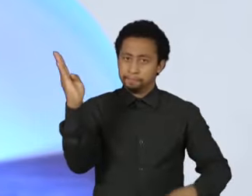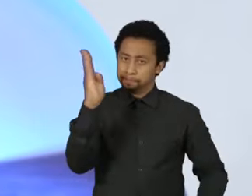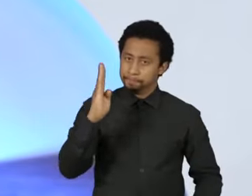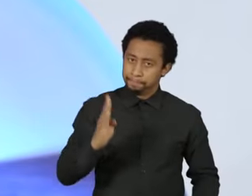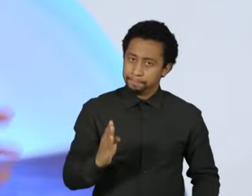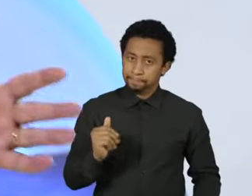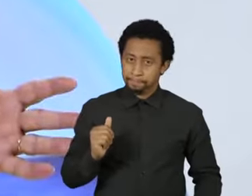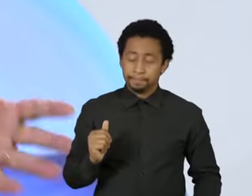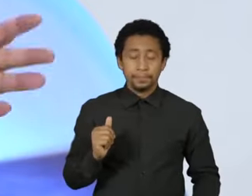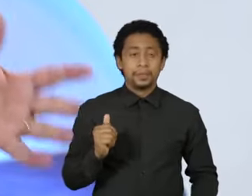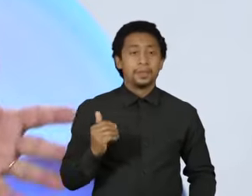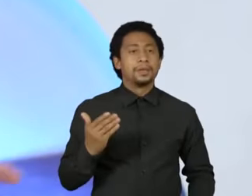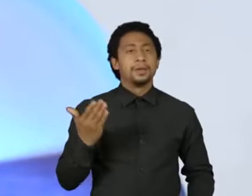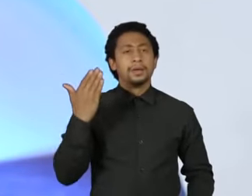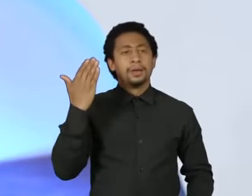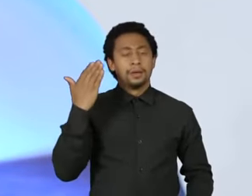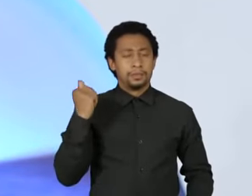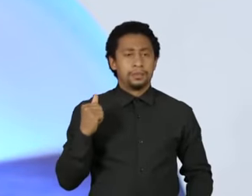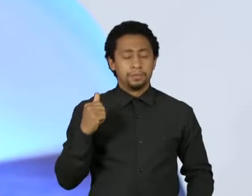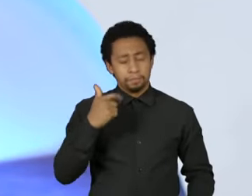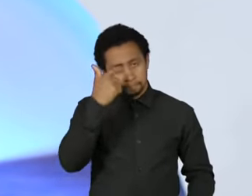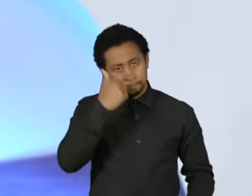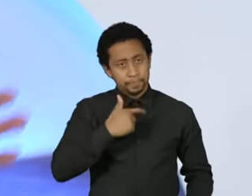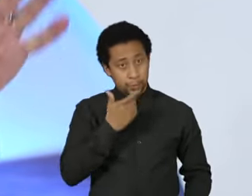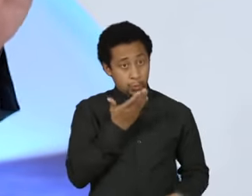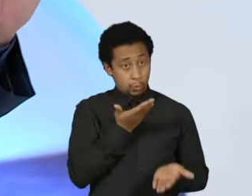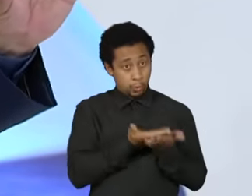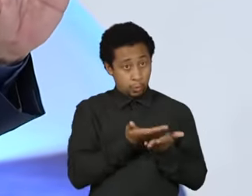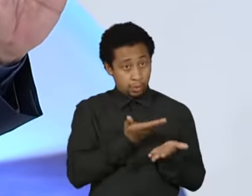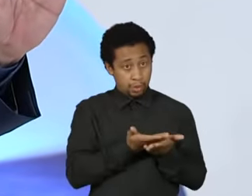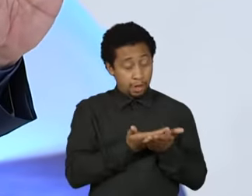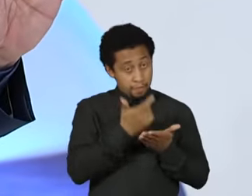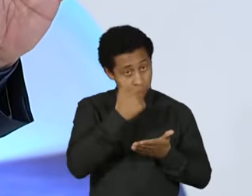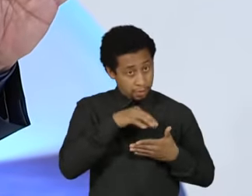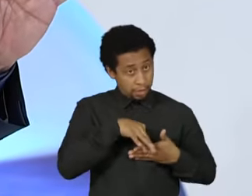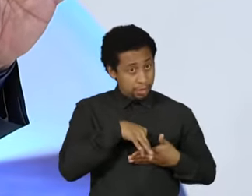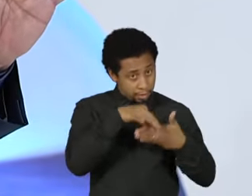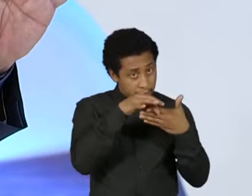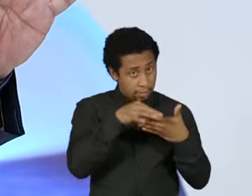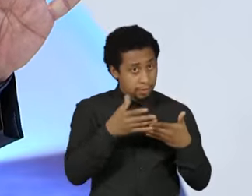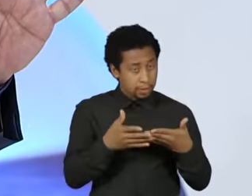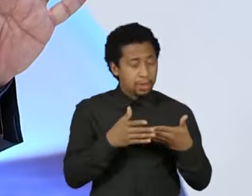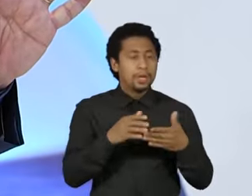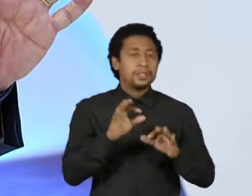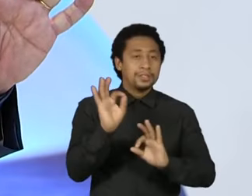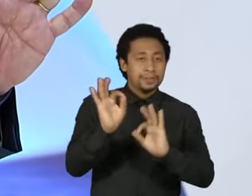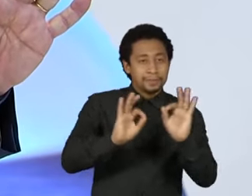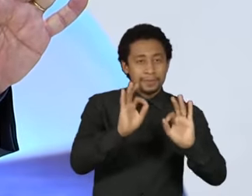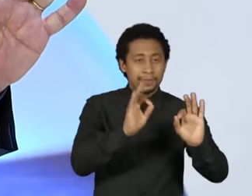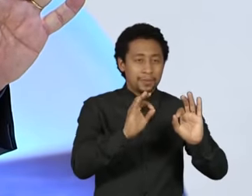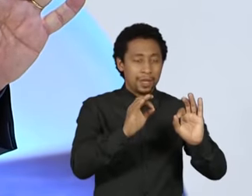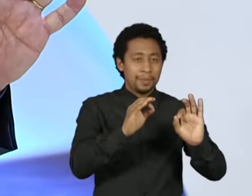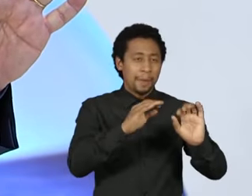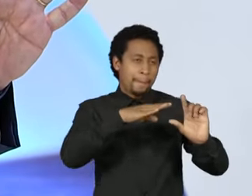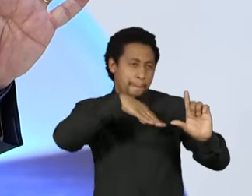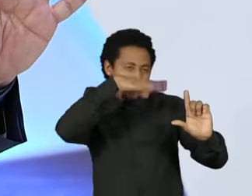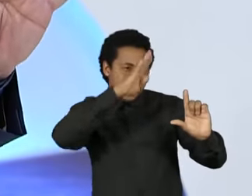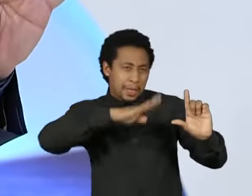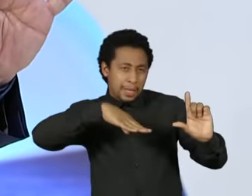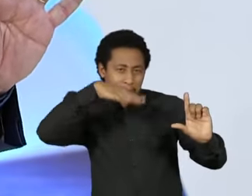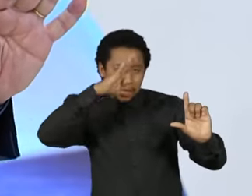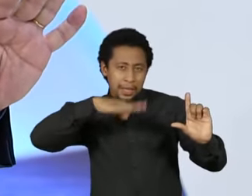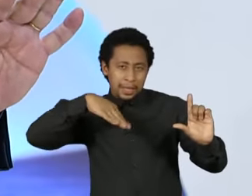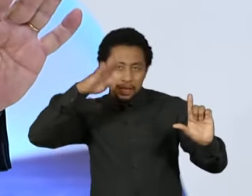Quando eu era estudante, líder estudantil, a gente pintava umas faixas, assim, mais verba e depois